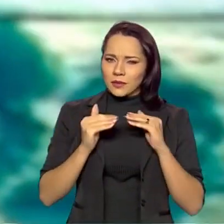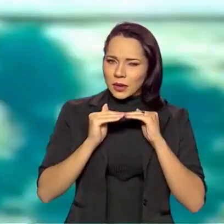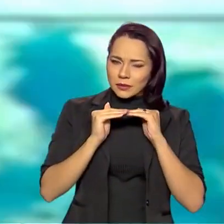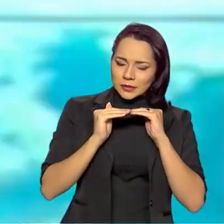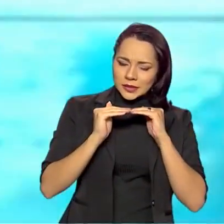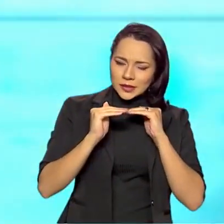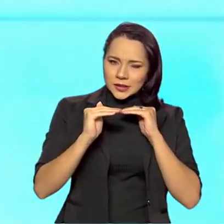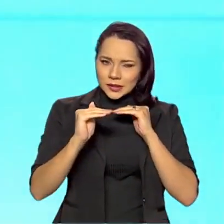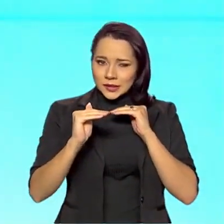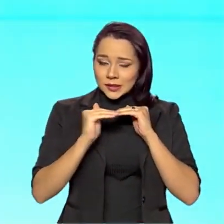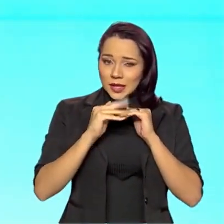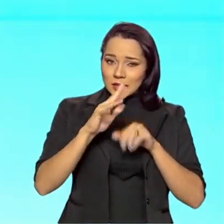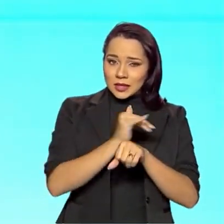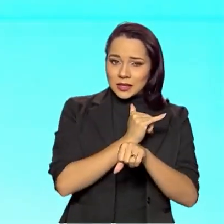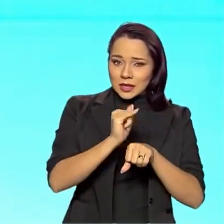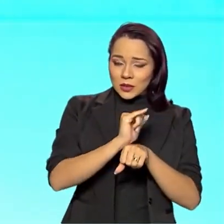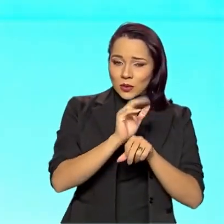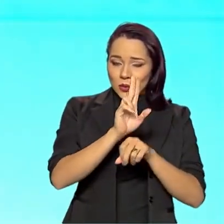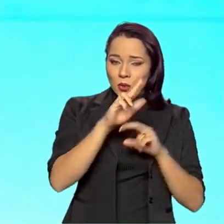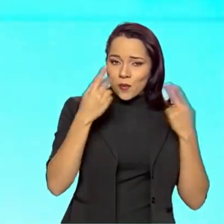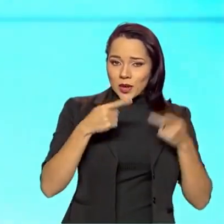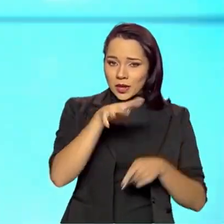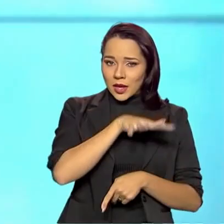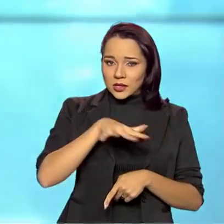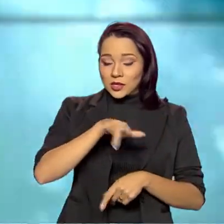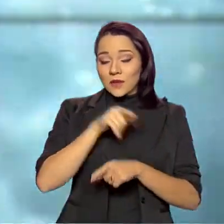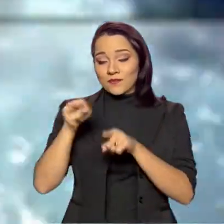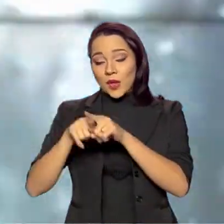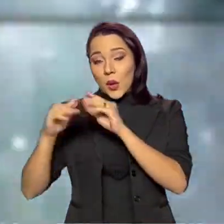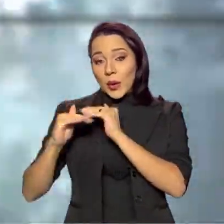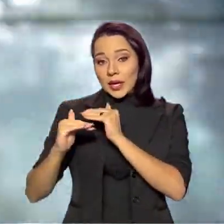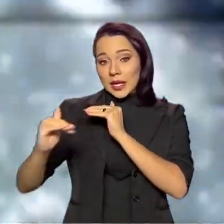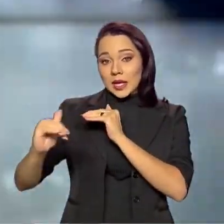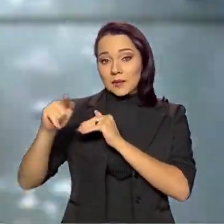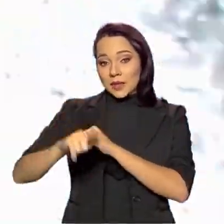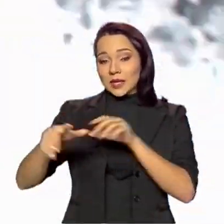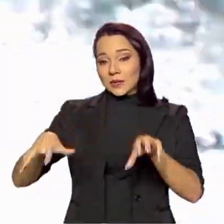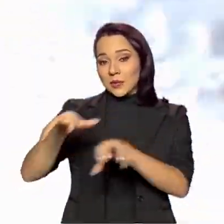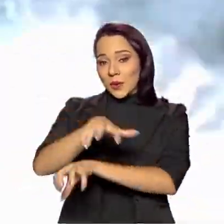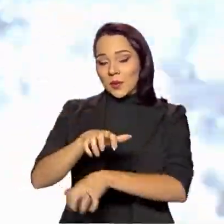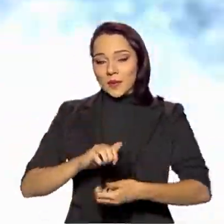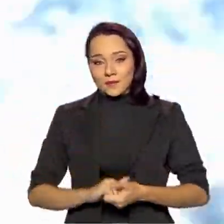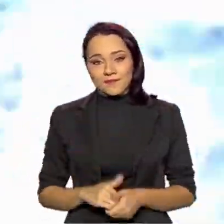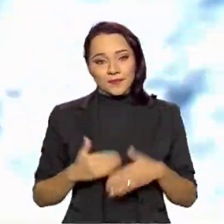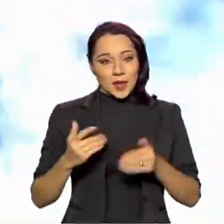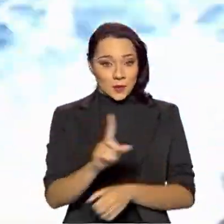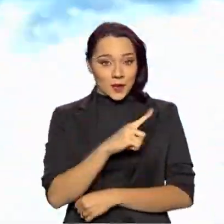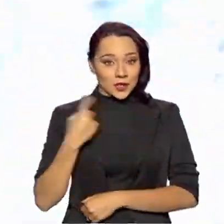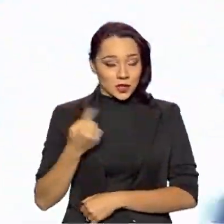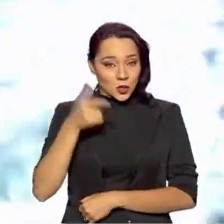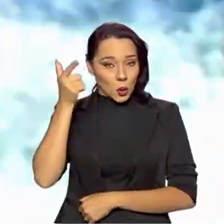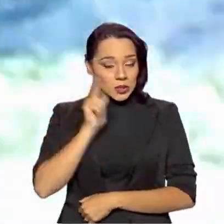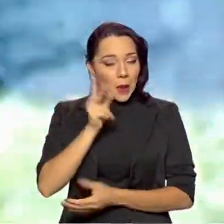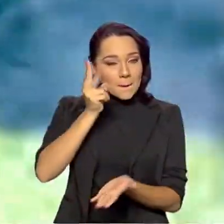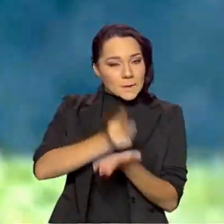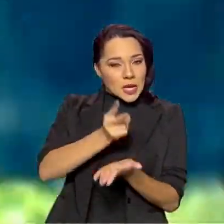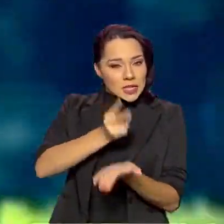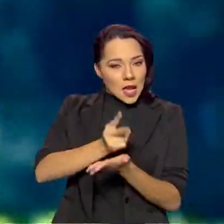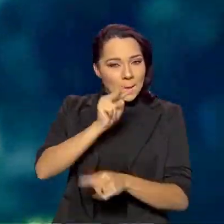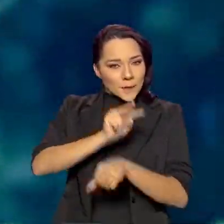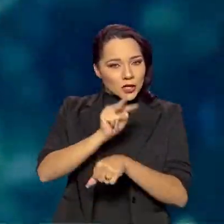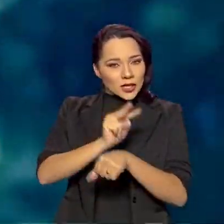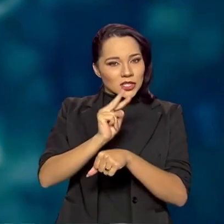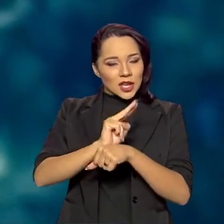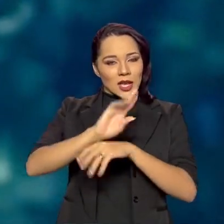tênue entre as ações humanas na região e também o equilíbrio desse bioma. E para a gente poder manter esse